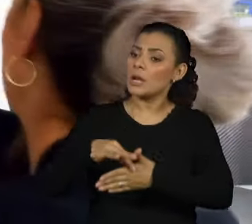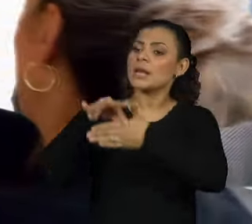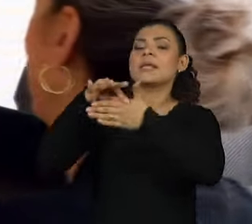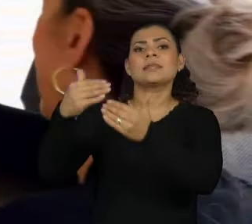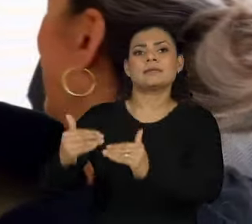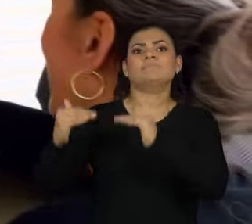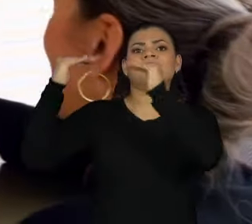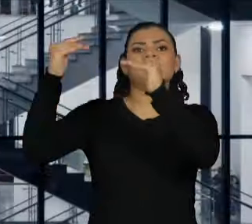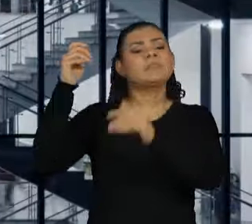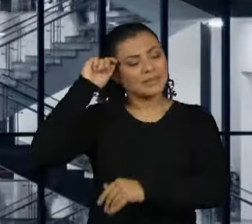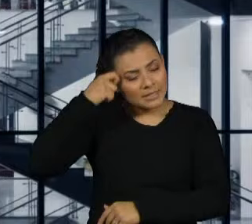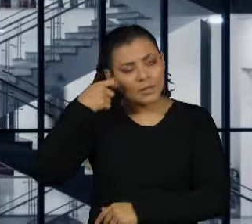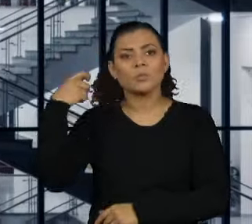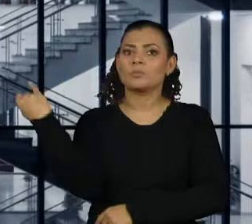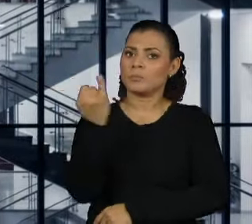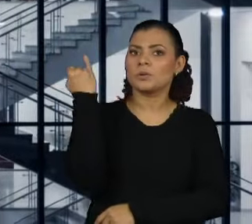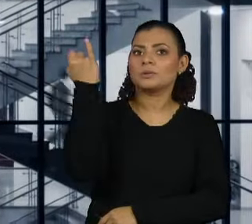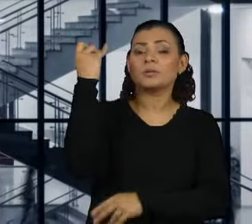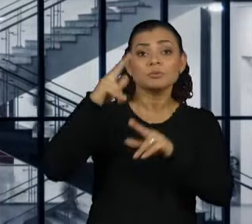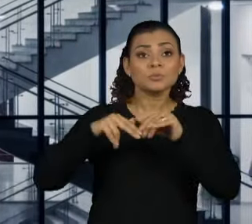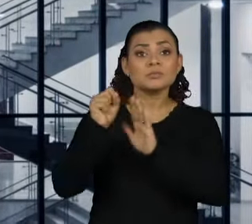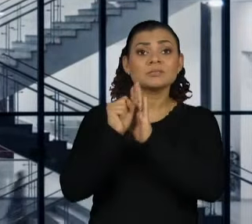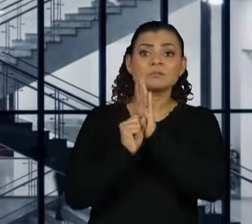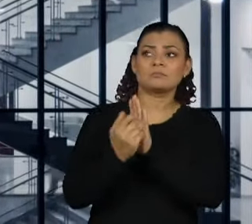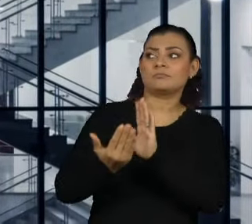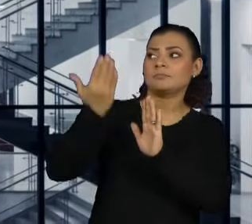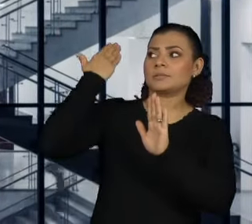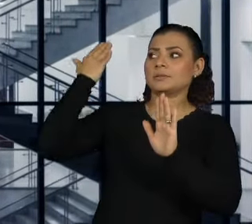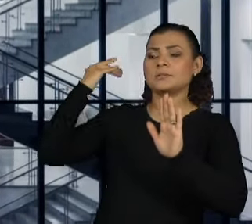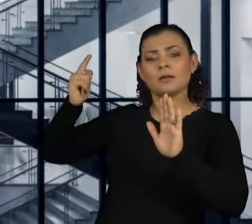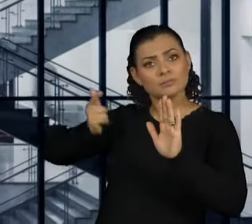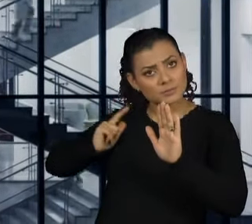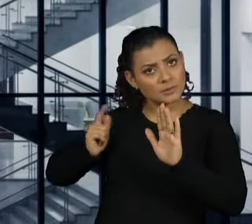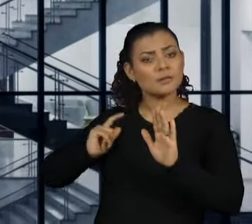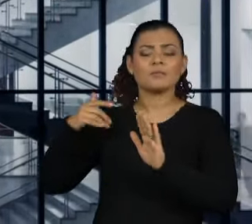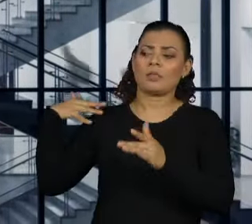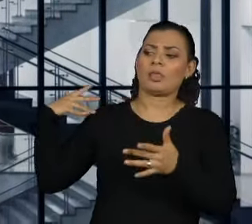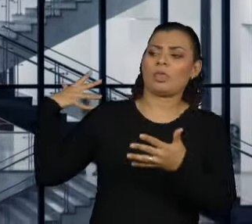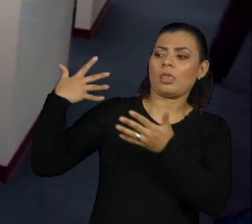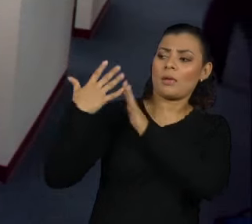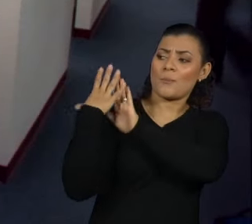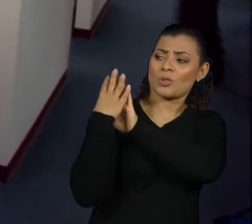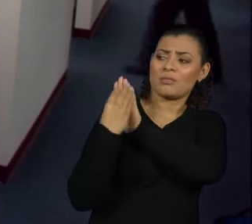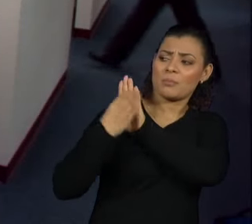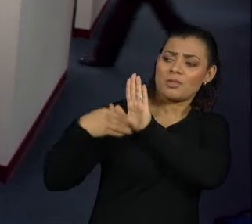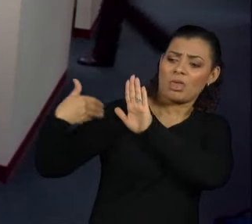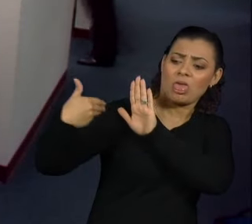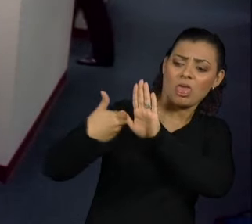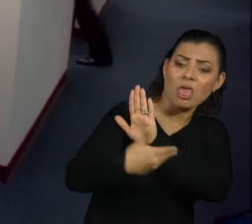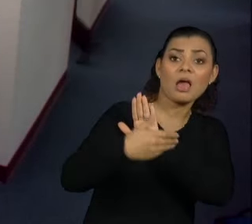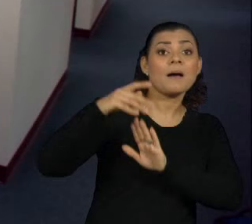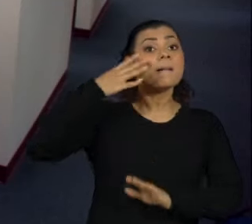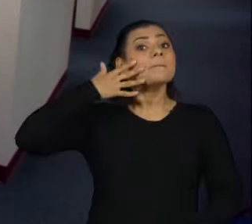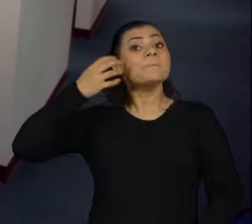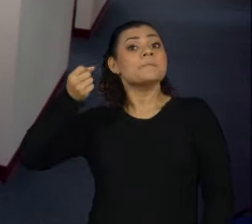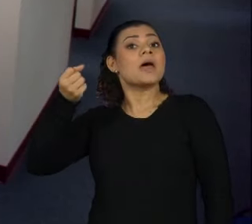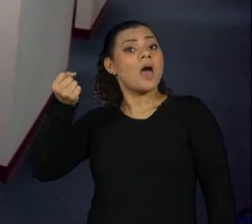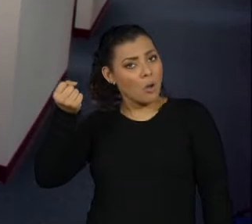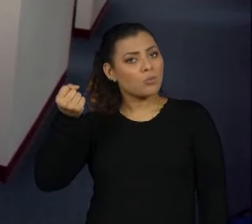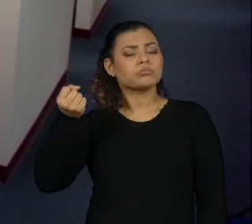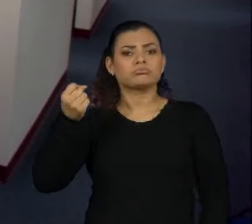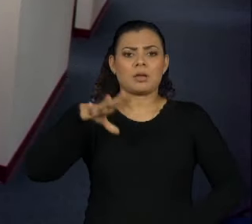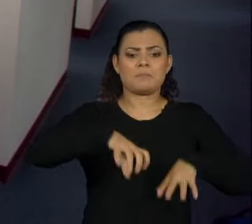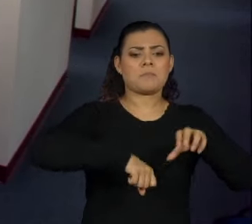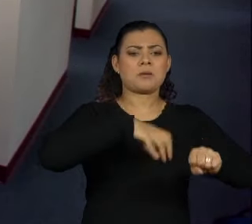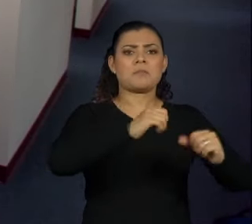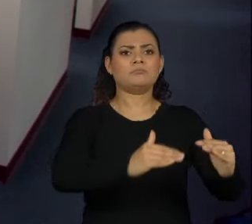constituída e que foi feita no século passado, nos modos do século passado, onde os brancos tinham